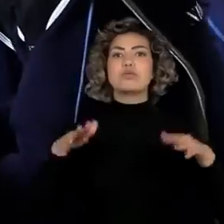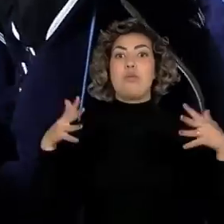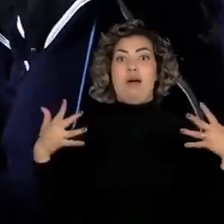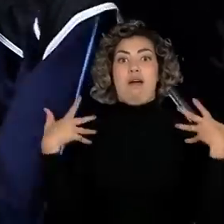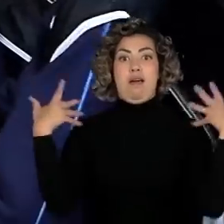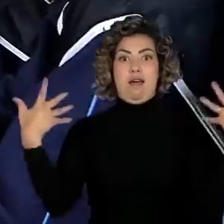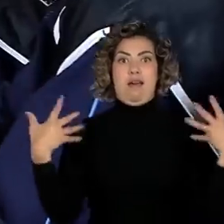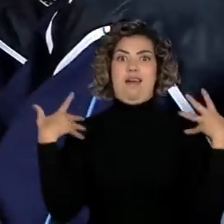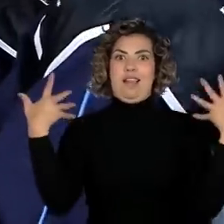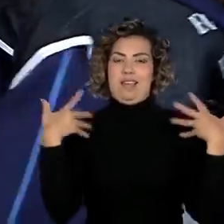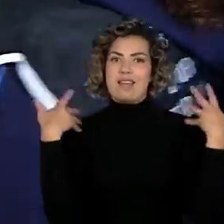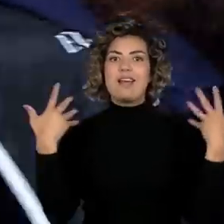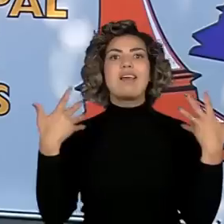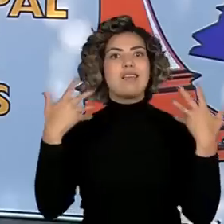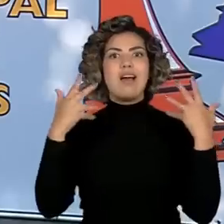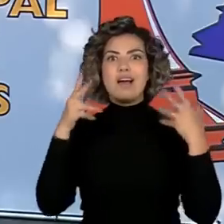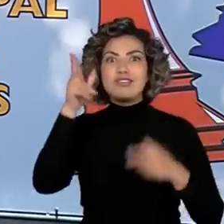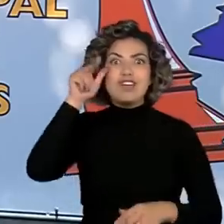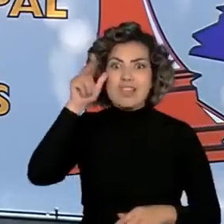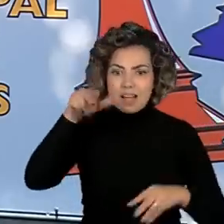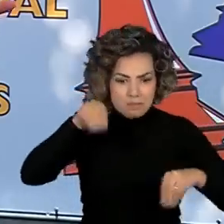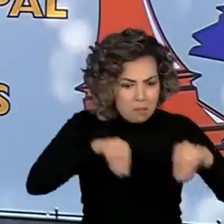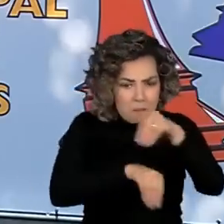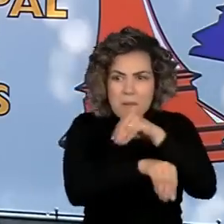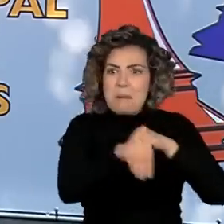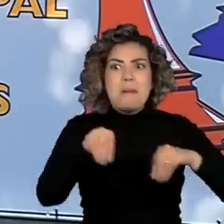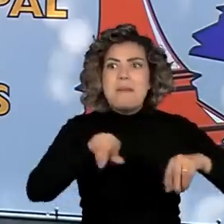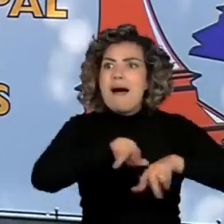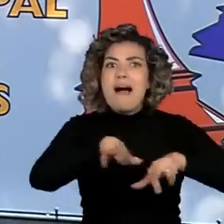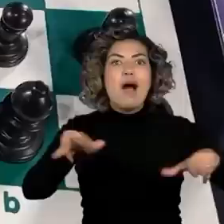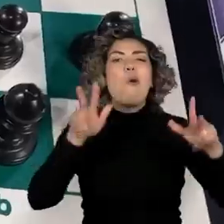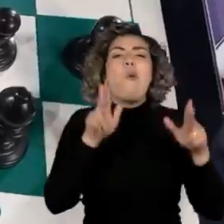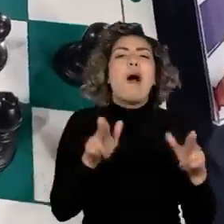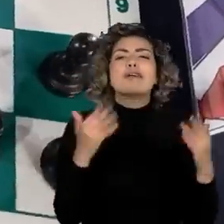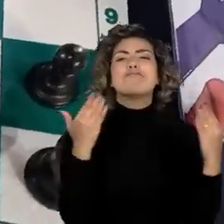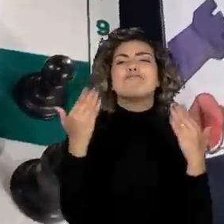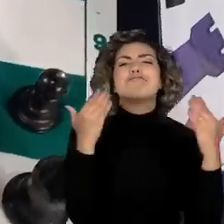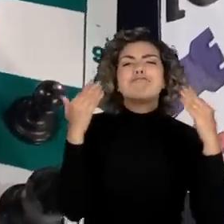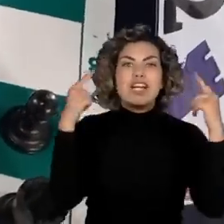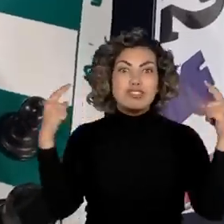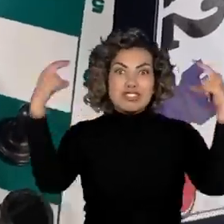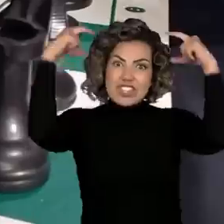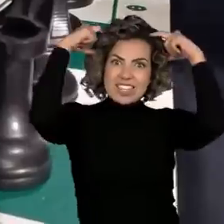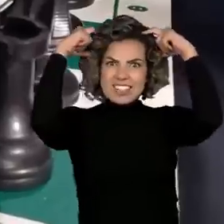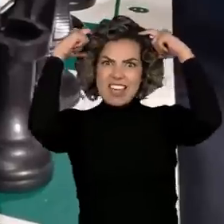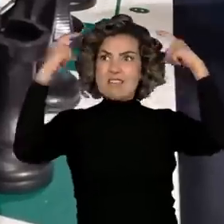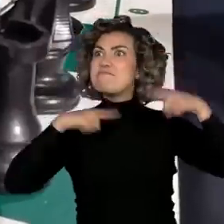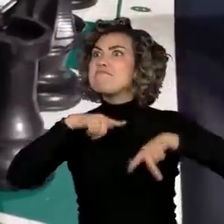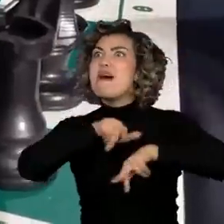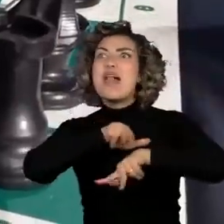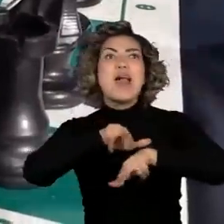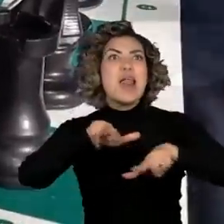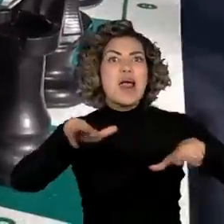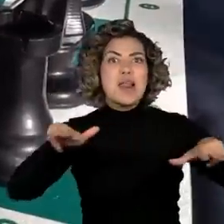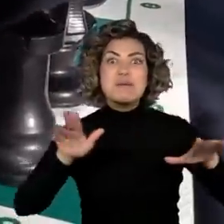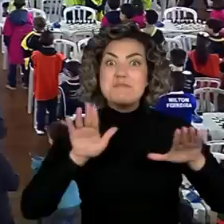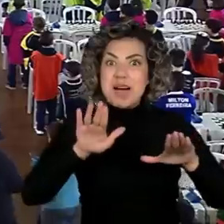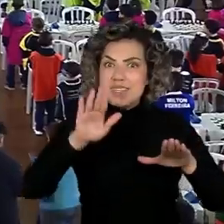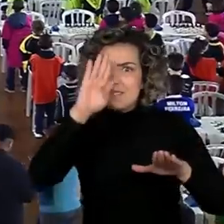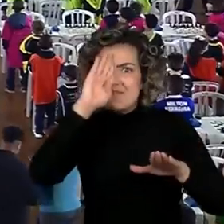mundo de xadrez. É como se fosse uma Disney do xadrez aqui em São Paulo. Foram montadas